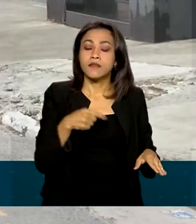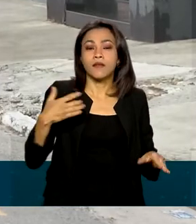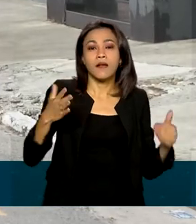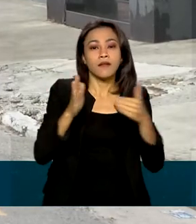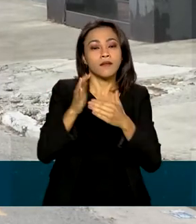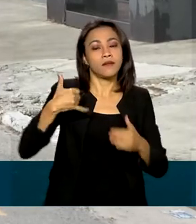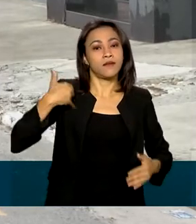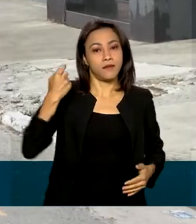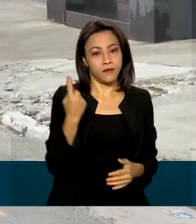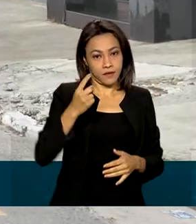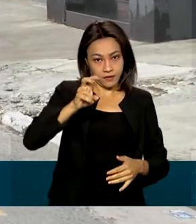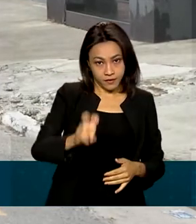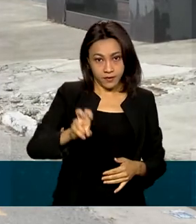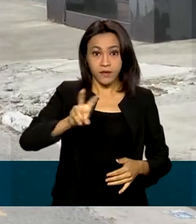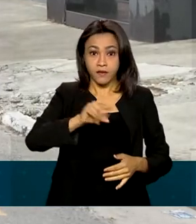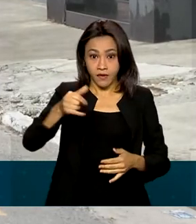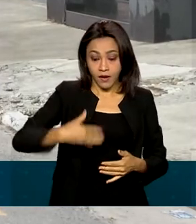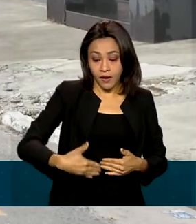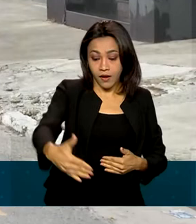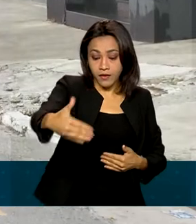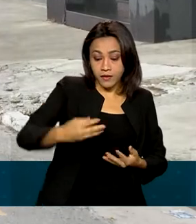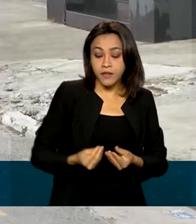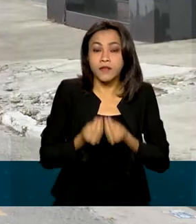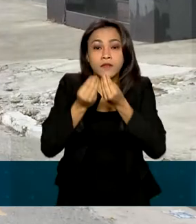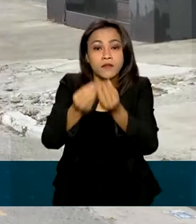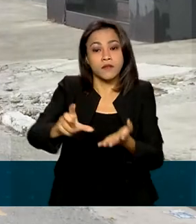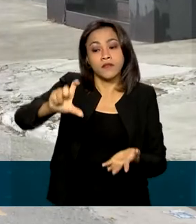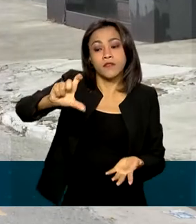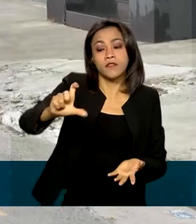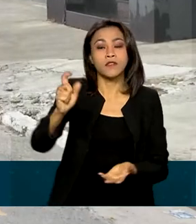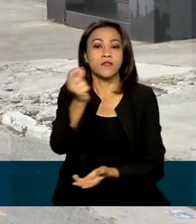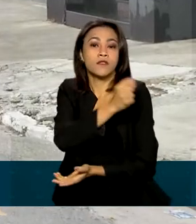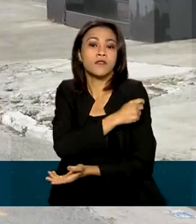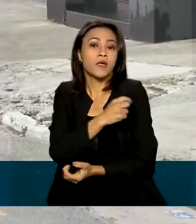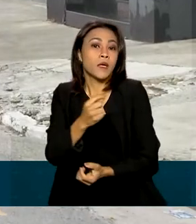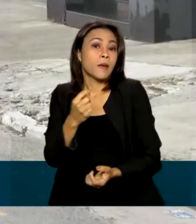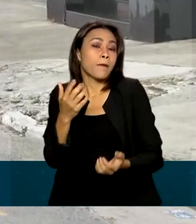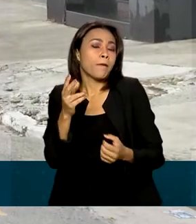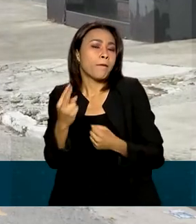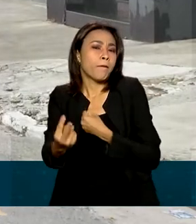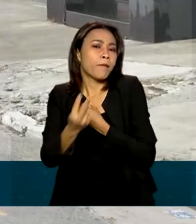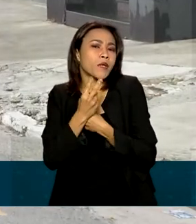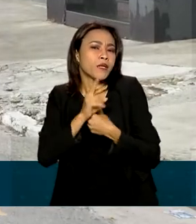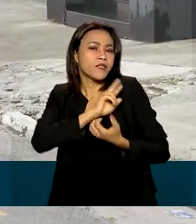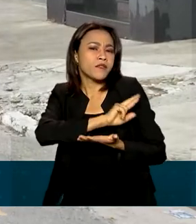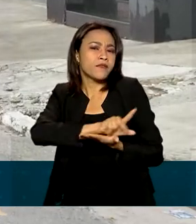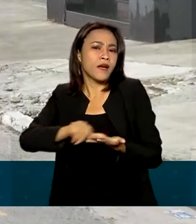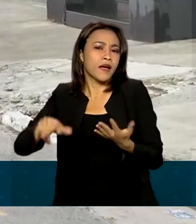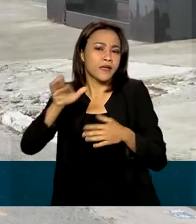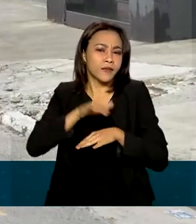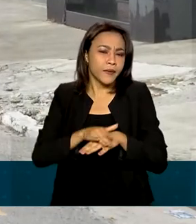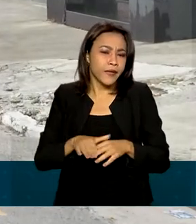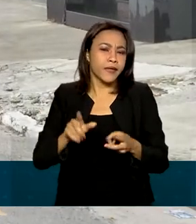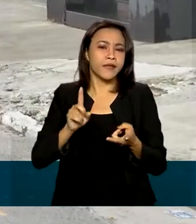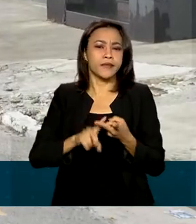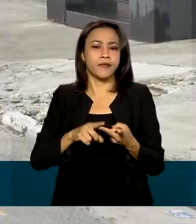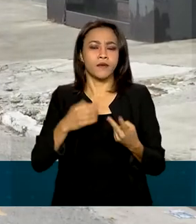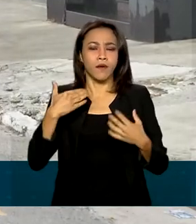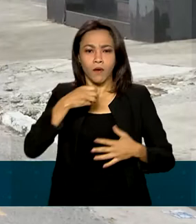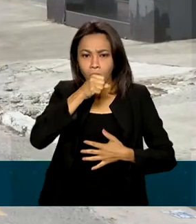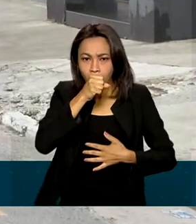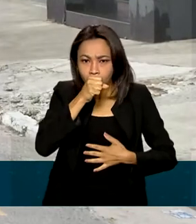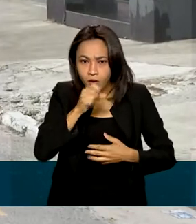15 anos. Serão disponibilizadas doses que protegem contra várias doenças, entre elas tuberculose,